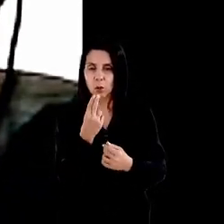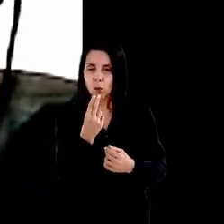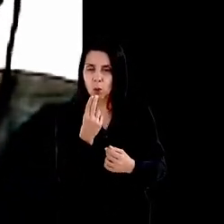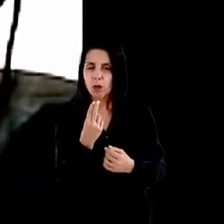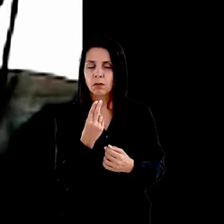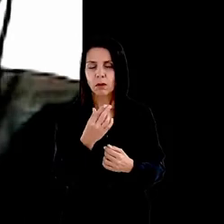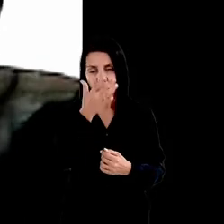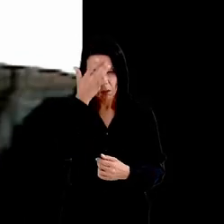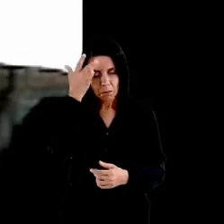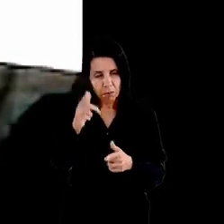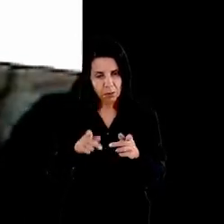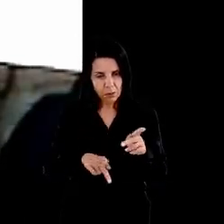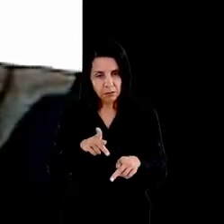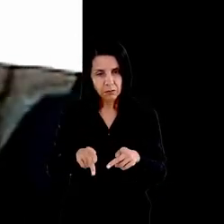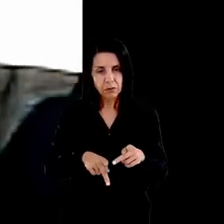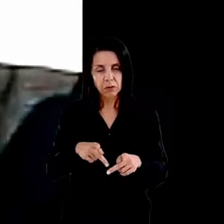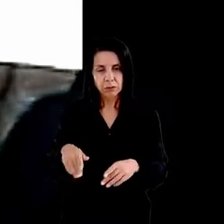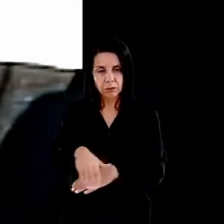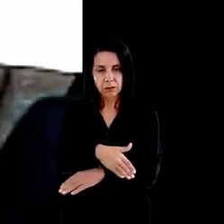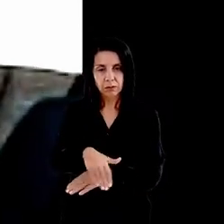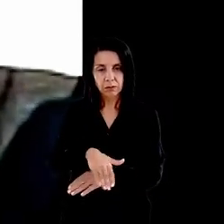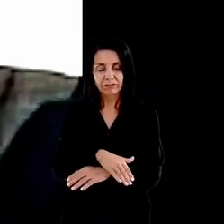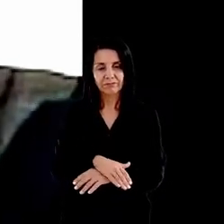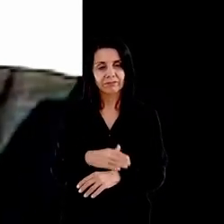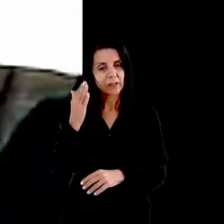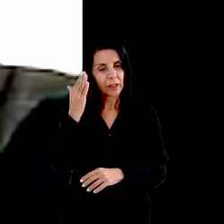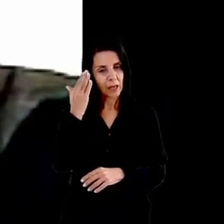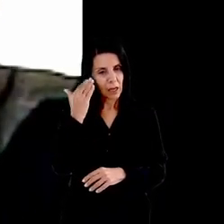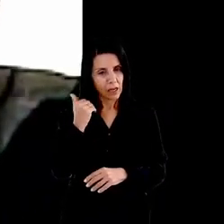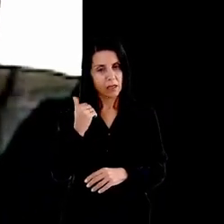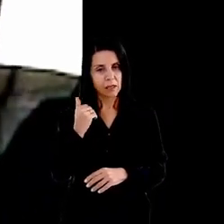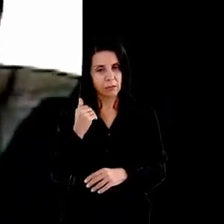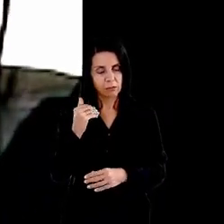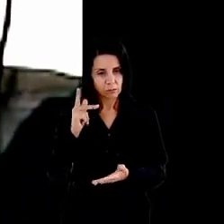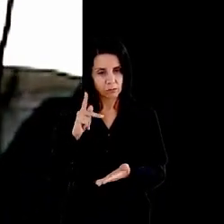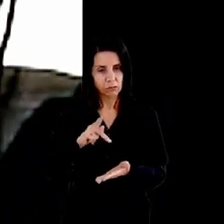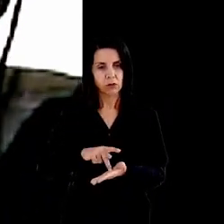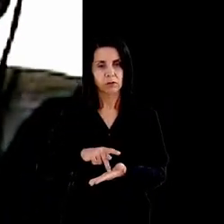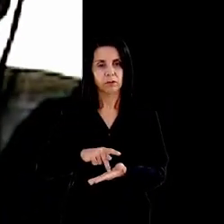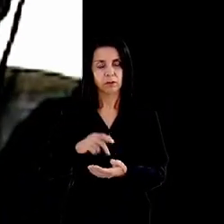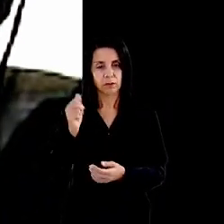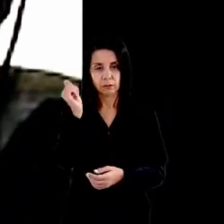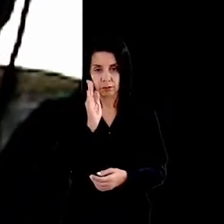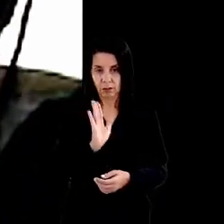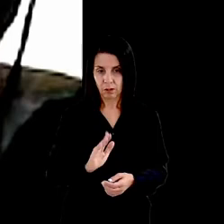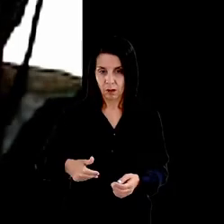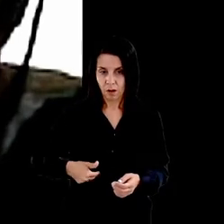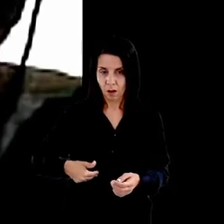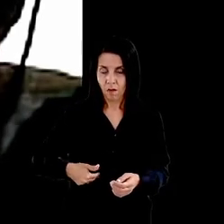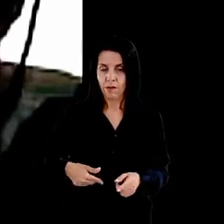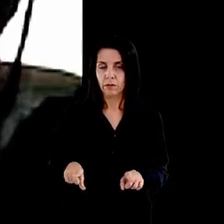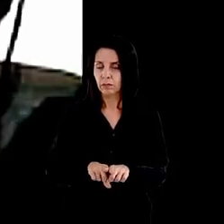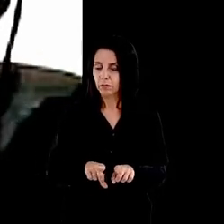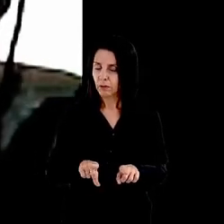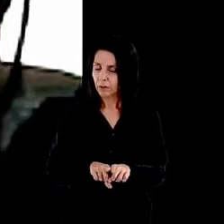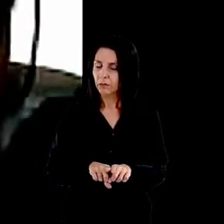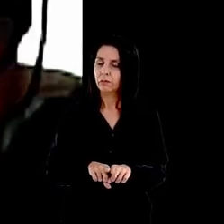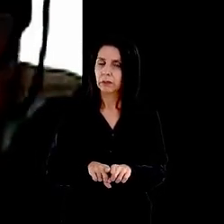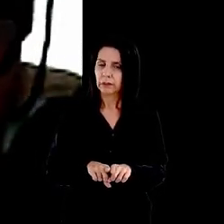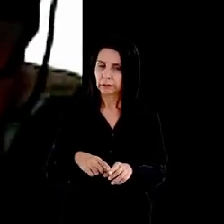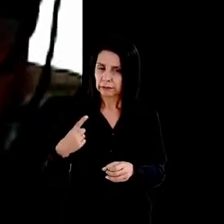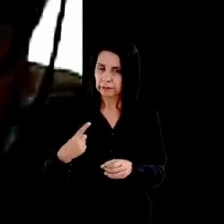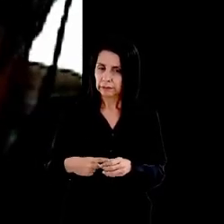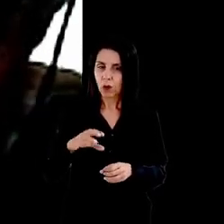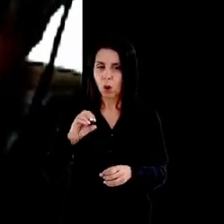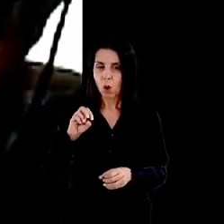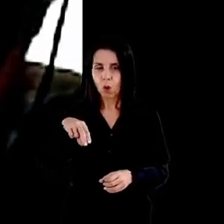população sabemos que a realidade da fome não é única no Brasil e nas ruas da cidade na ONU nos